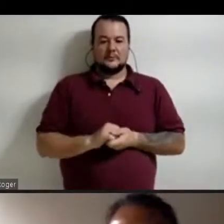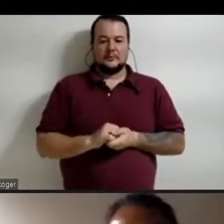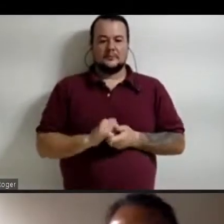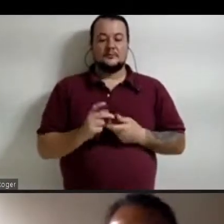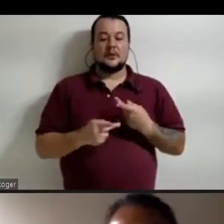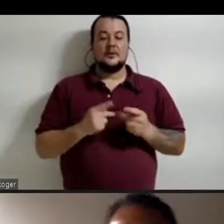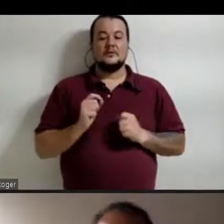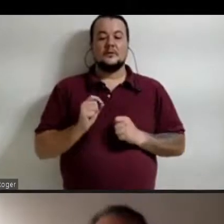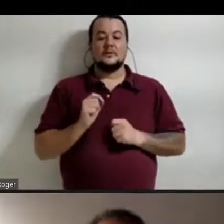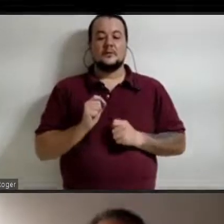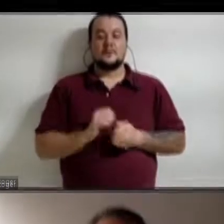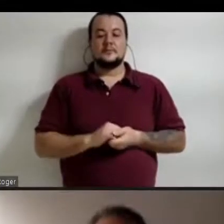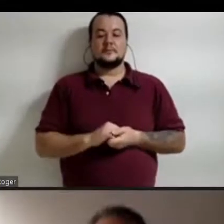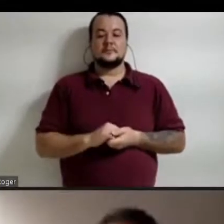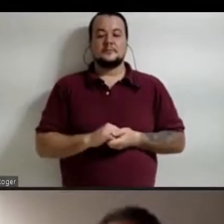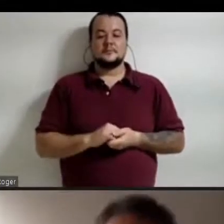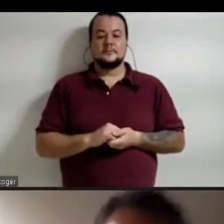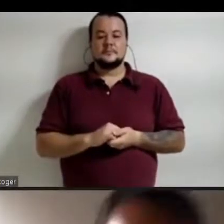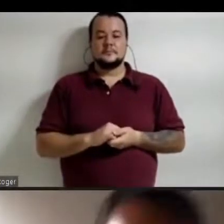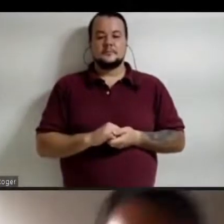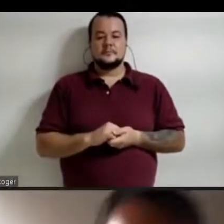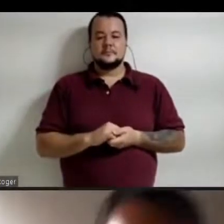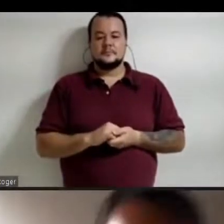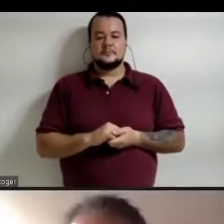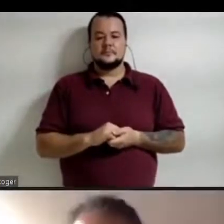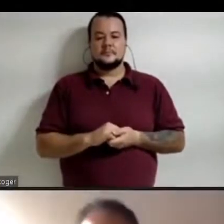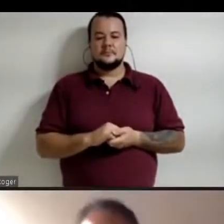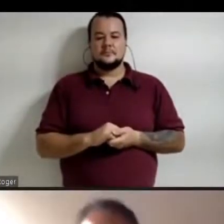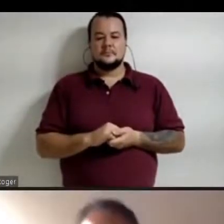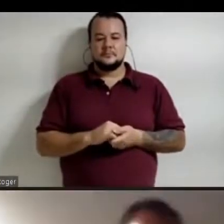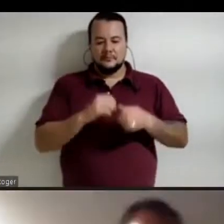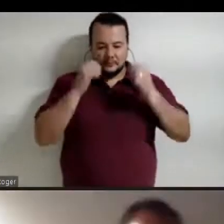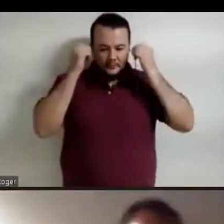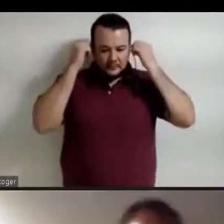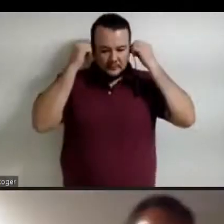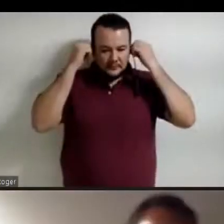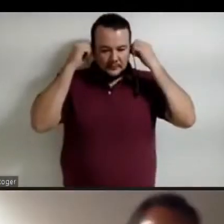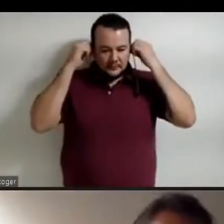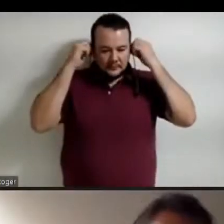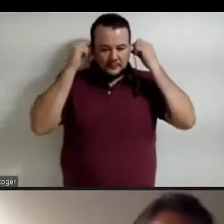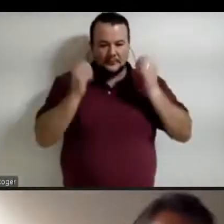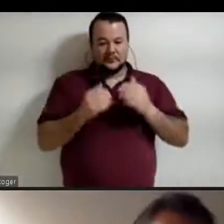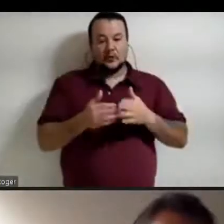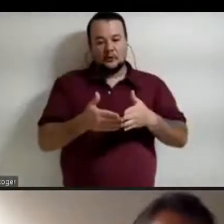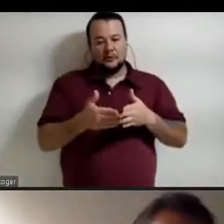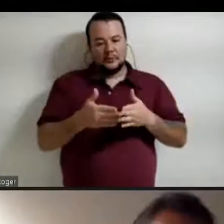seguinte Paula espero que entendas todos se não entendas me avisas já